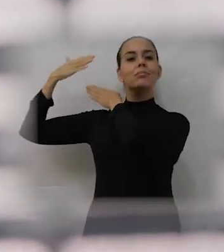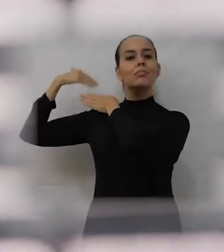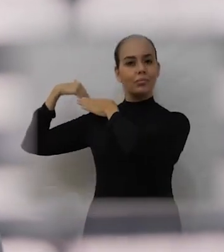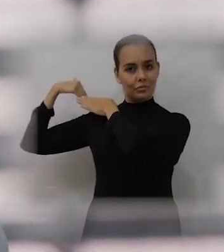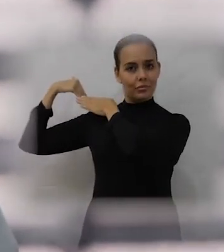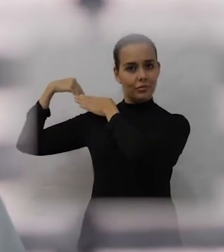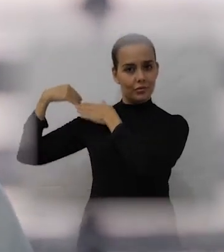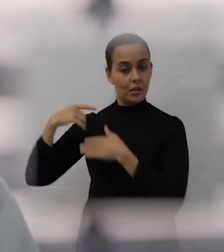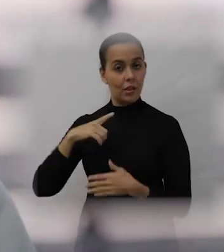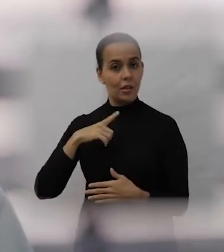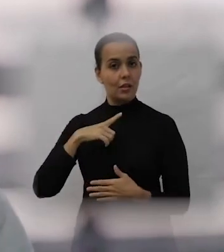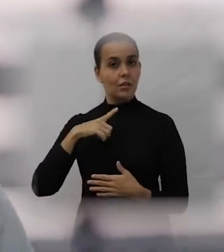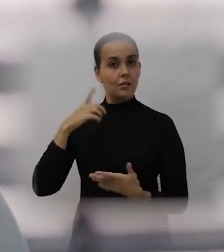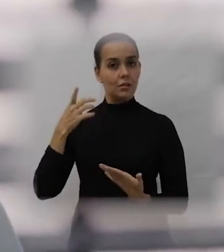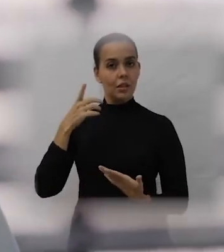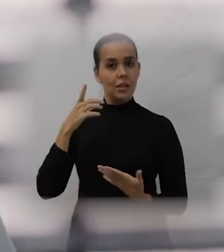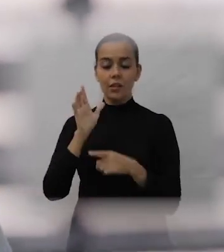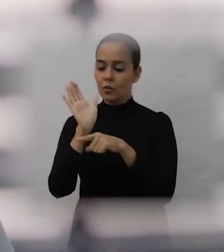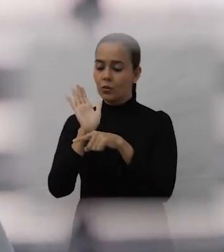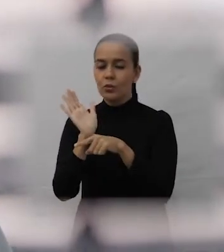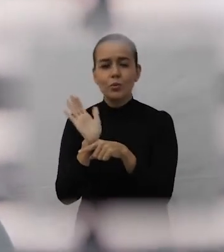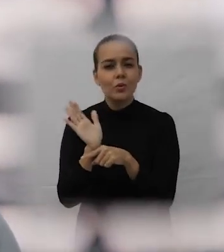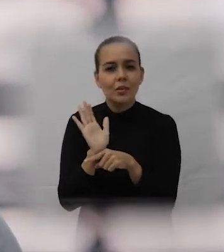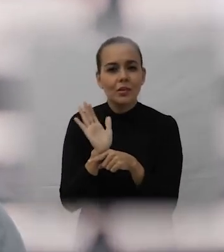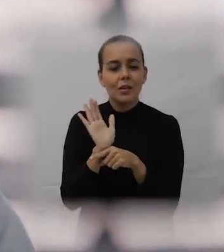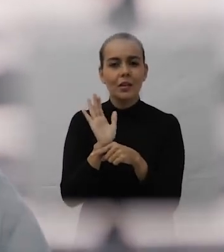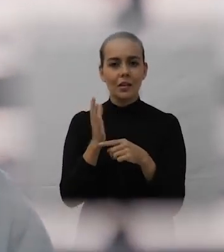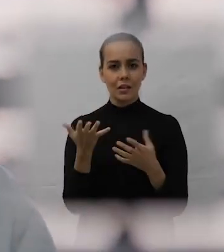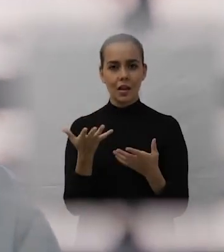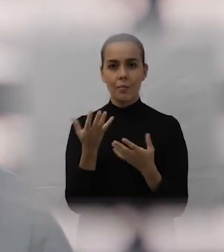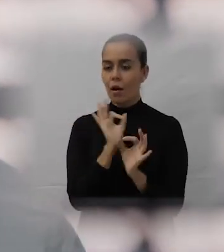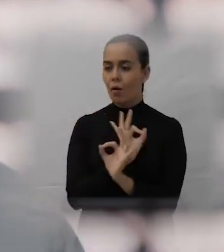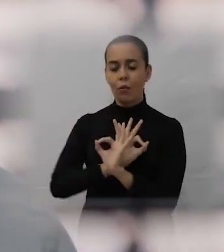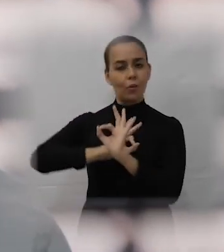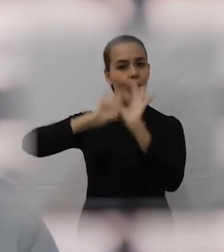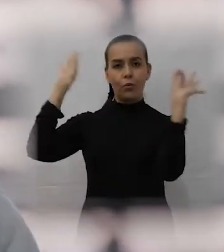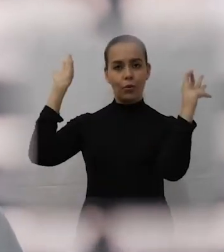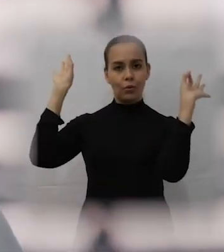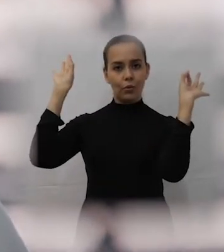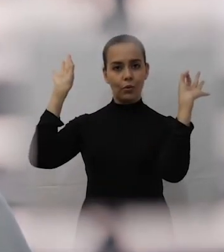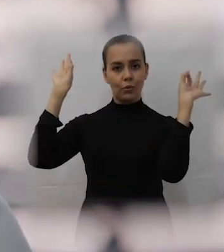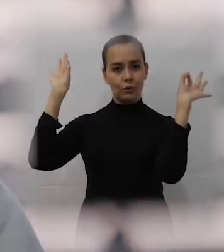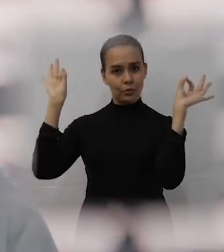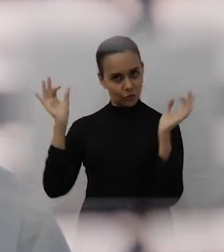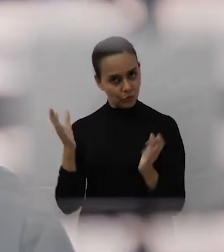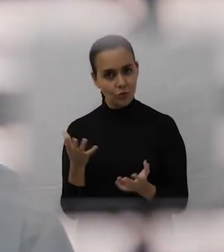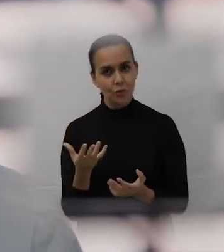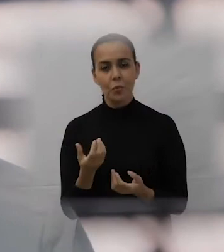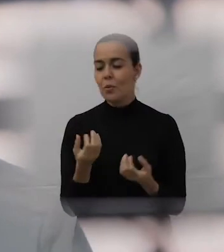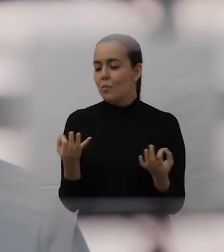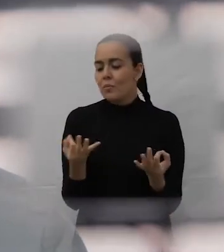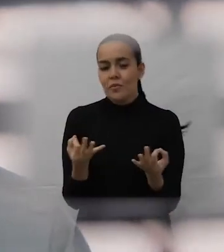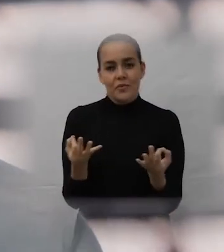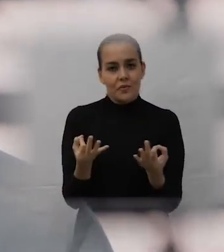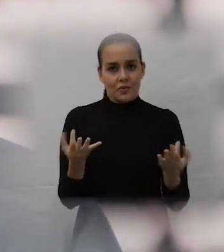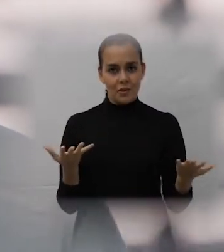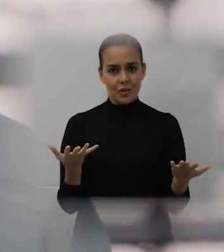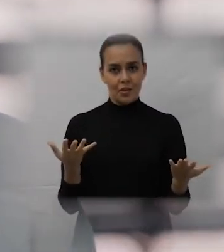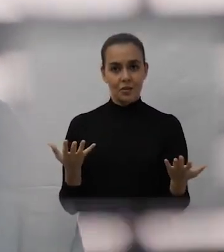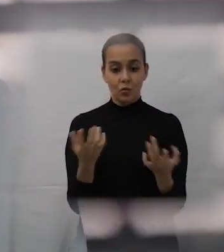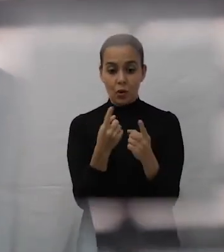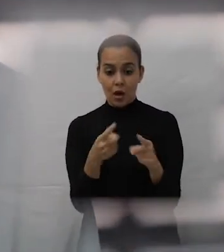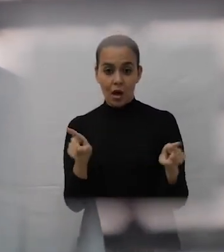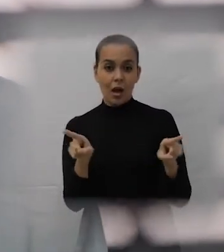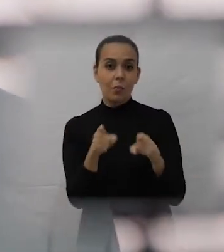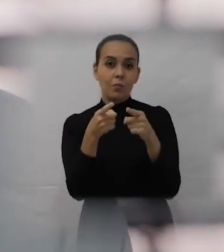chinesa é belíssima, eles têm orquestras, por exemplo, com instrumentos tradicionais chineses que são belíssimos. E isso tudo ficou absolutamente